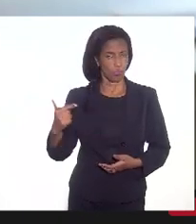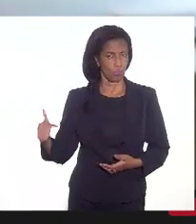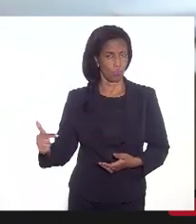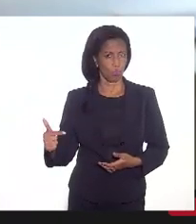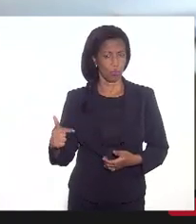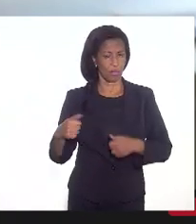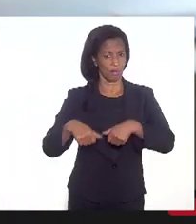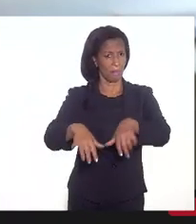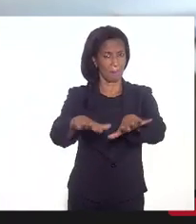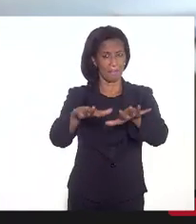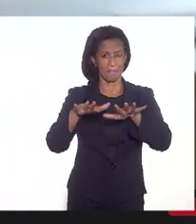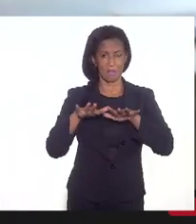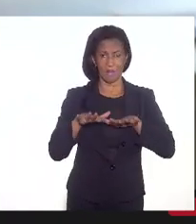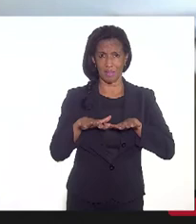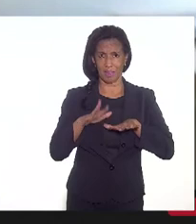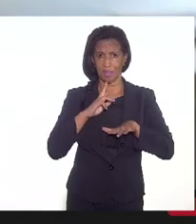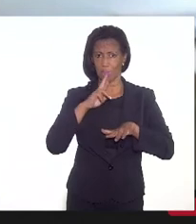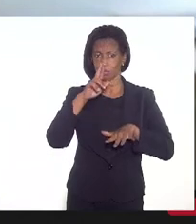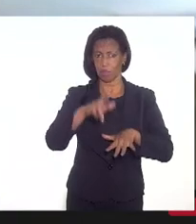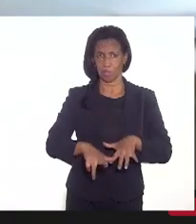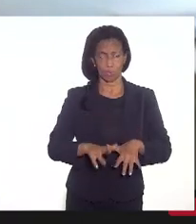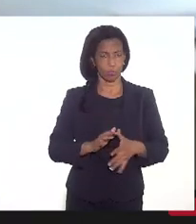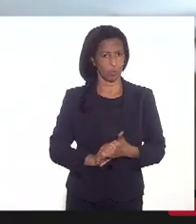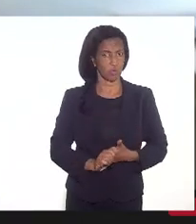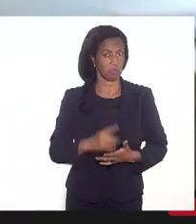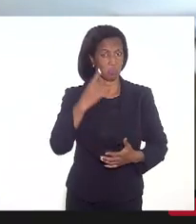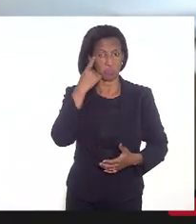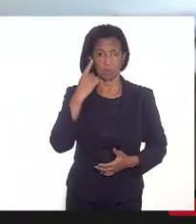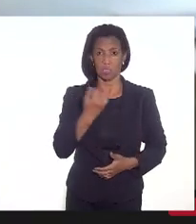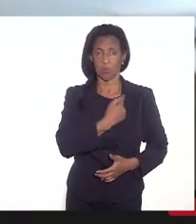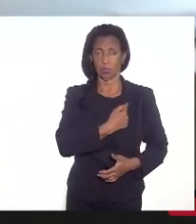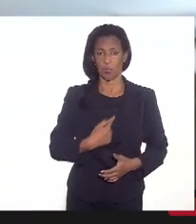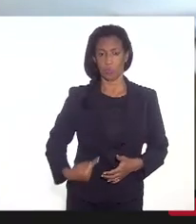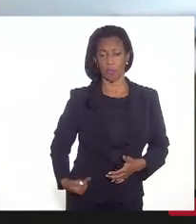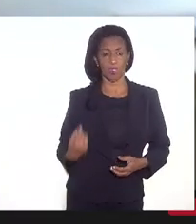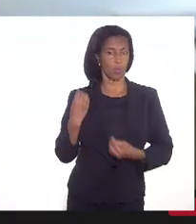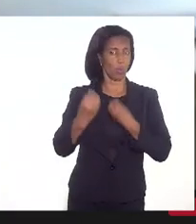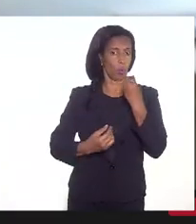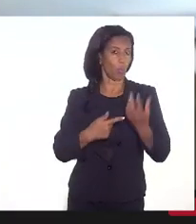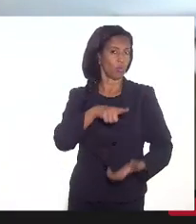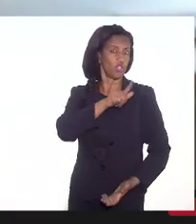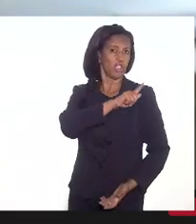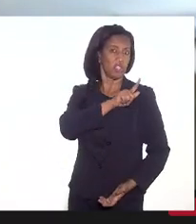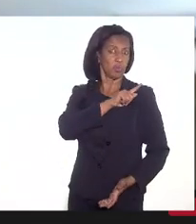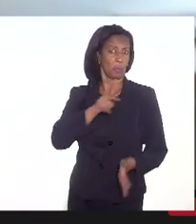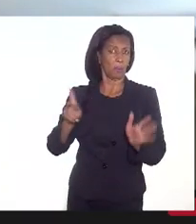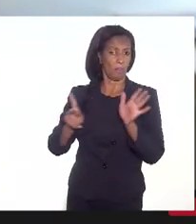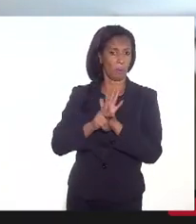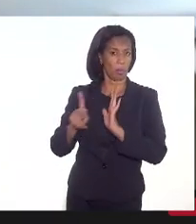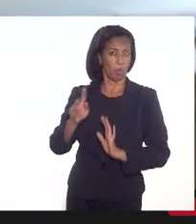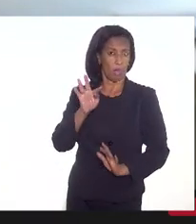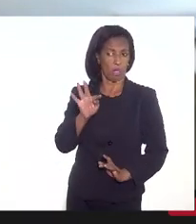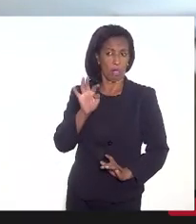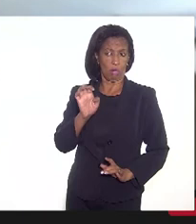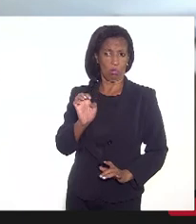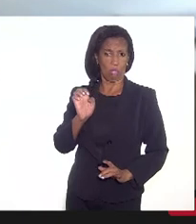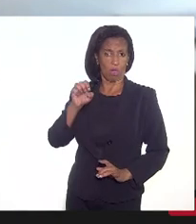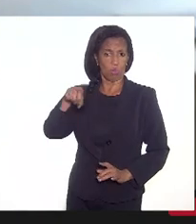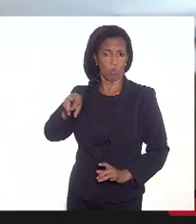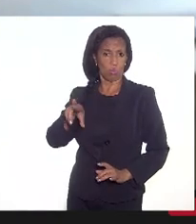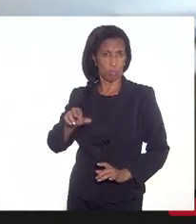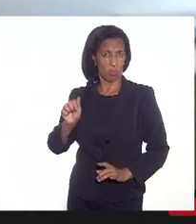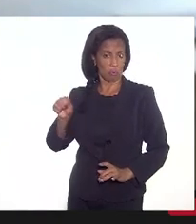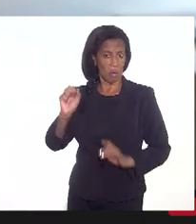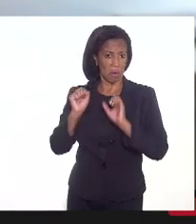plenário. Eu não sei se o governador como gestor do Tesouro teria essa autorização